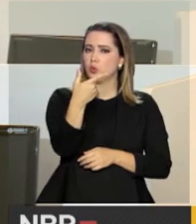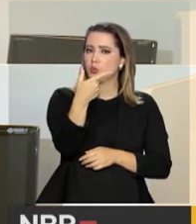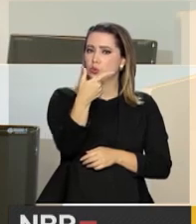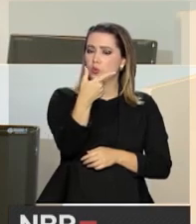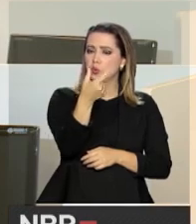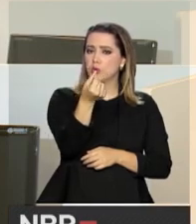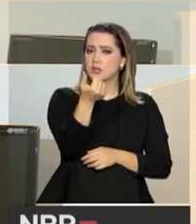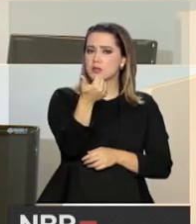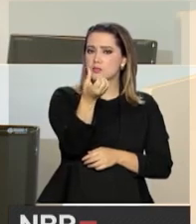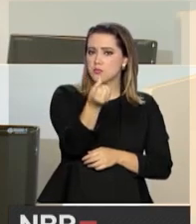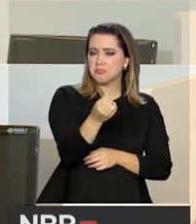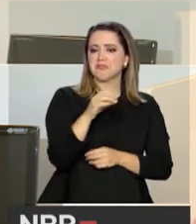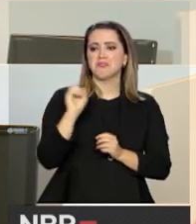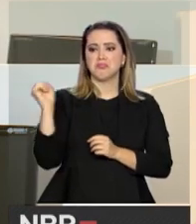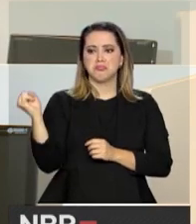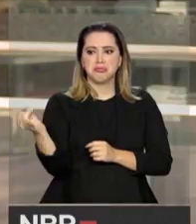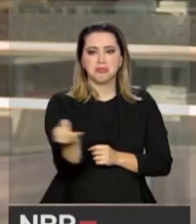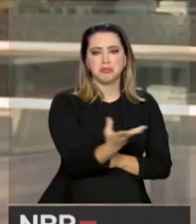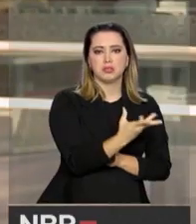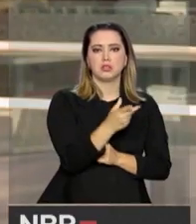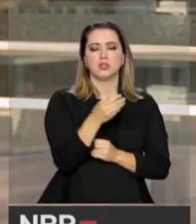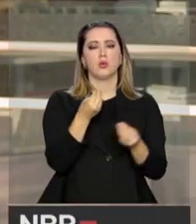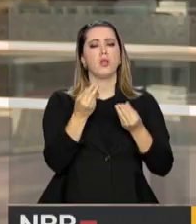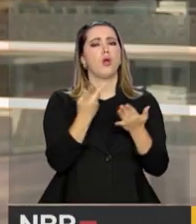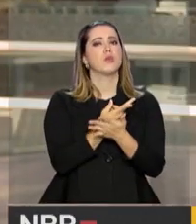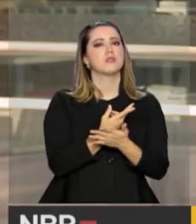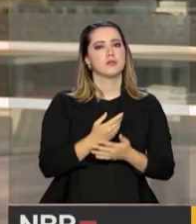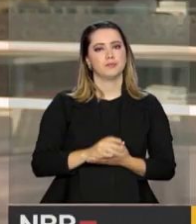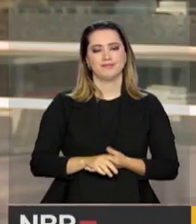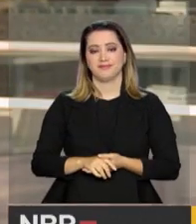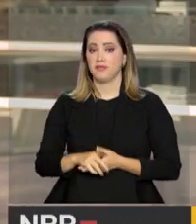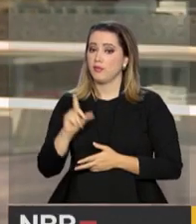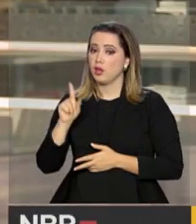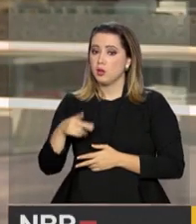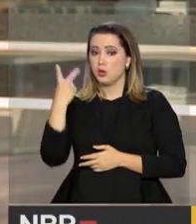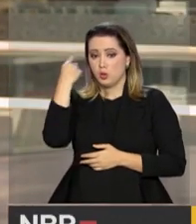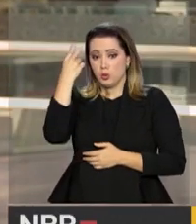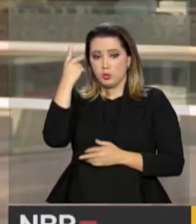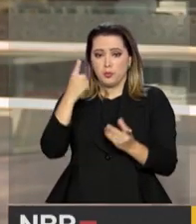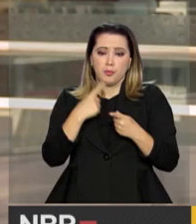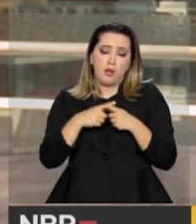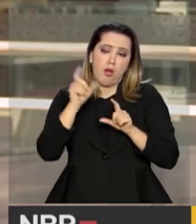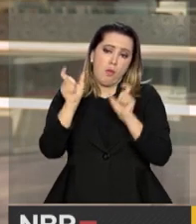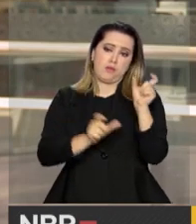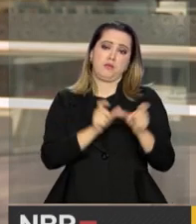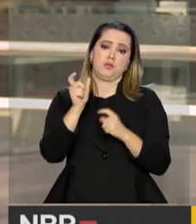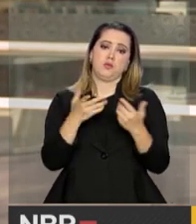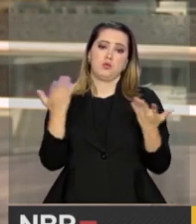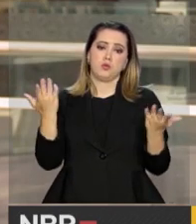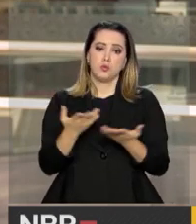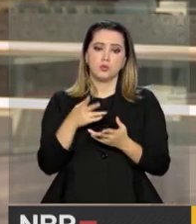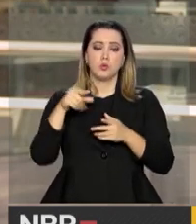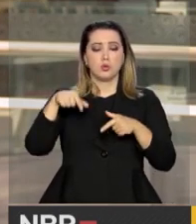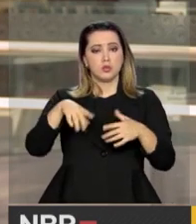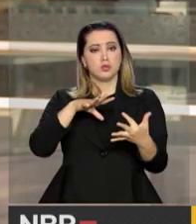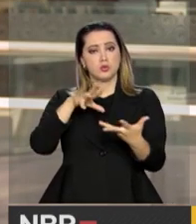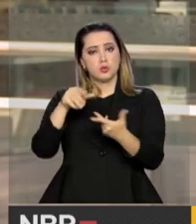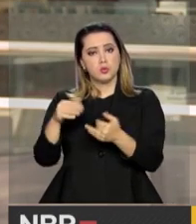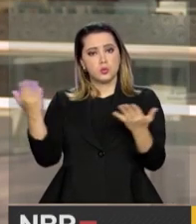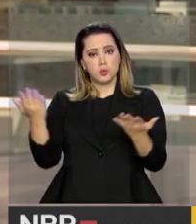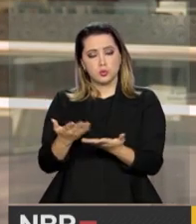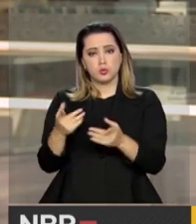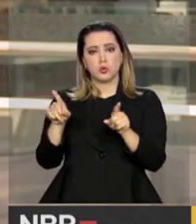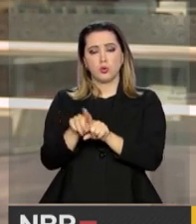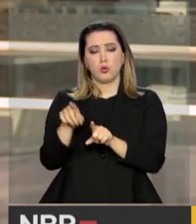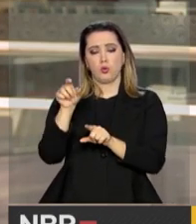Muita gente, né? O se deve a esse fenômeno? Eu acho que é uma tendência natural das pessoas, né? Nesse mundo atual, né? Em